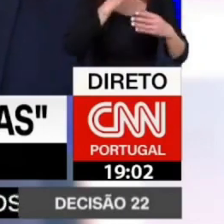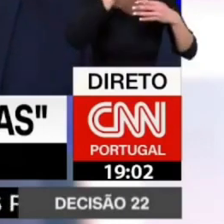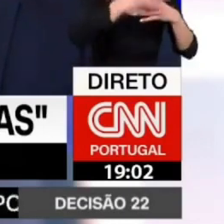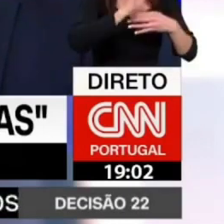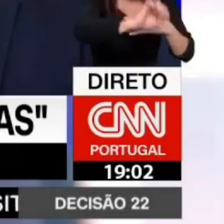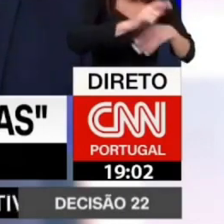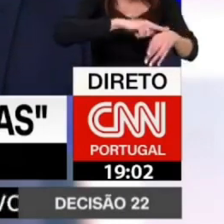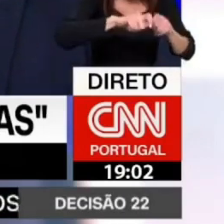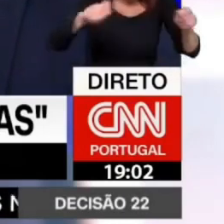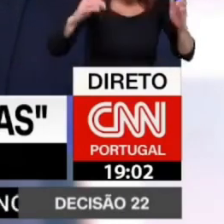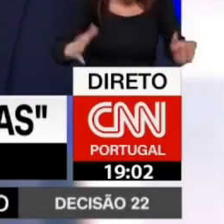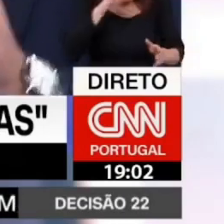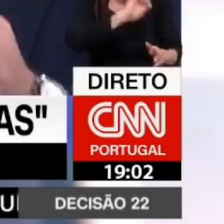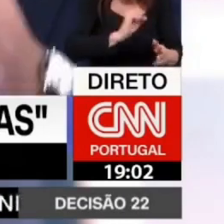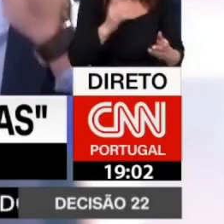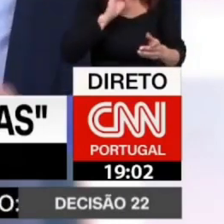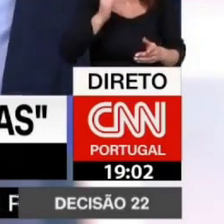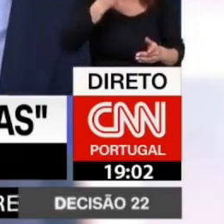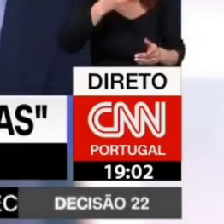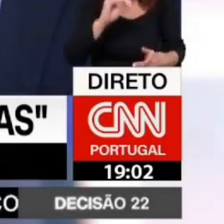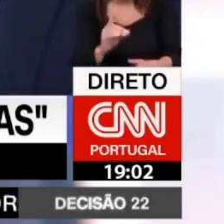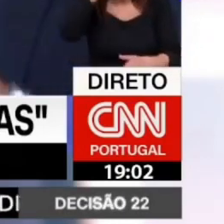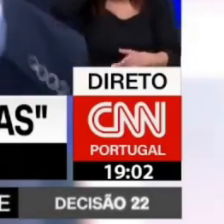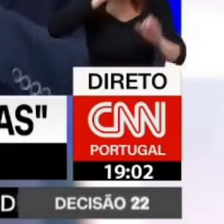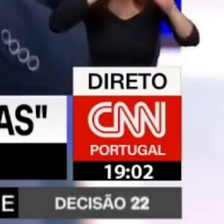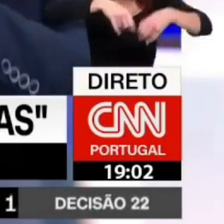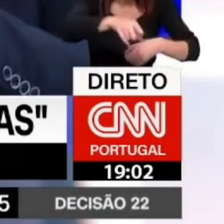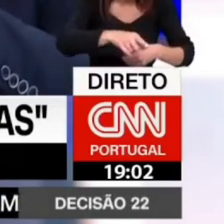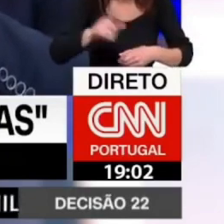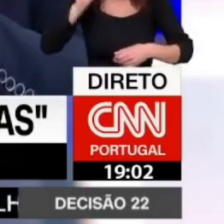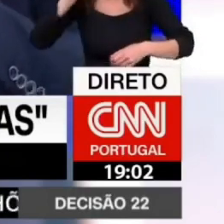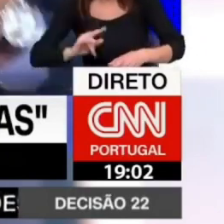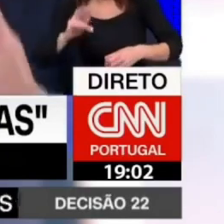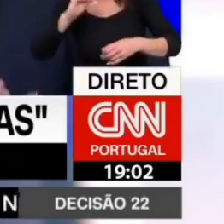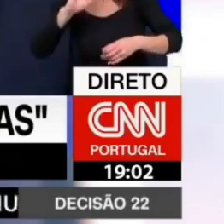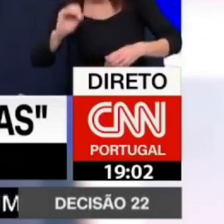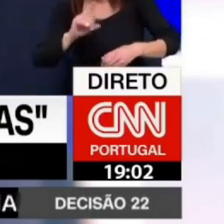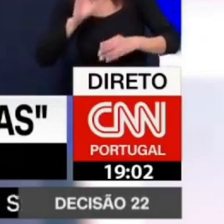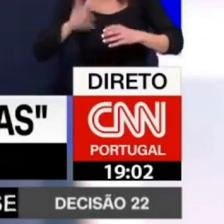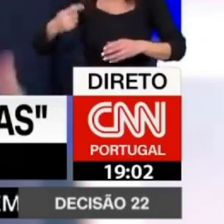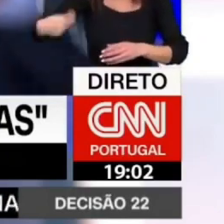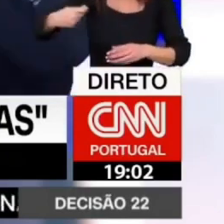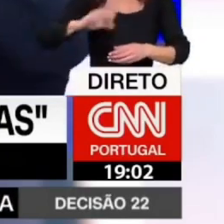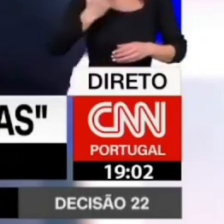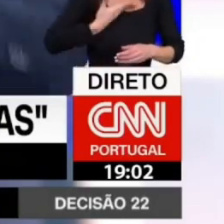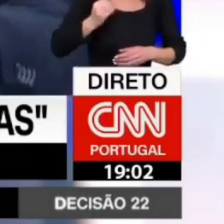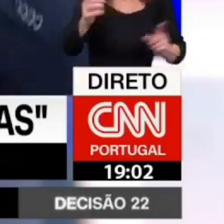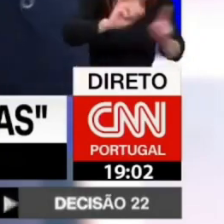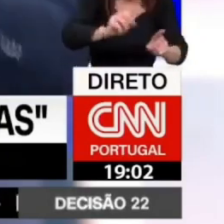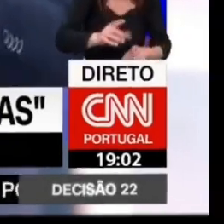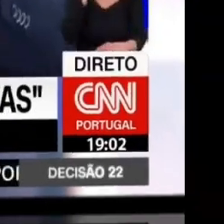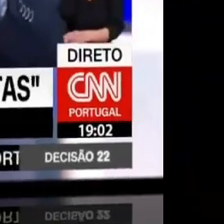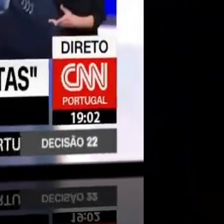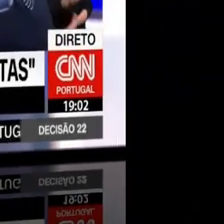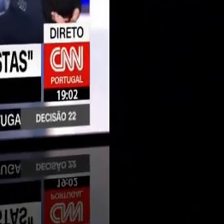Francisco Rodrigues dos Santos termina a 26 de janeiro. Ou seja, no dia das eleições, o Francisco já não é presidente do CDS, mas apresenta-se como tal. Isto é a maior fraude